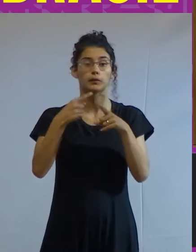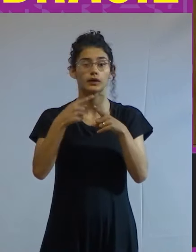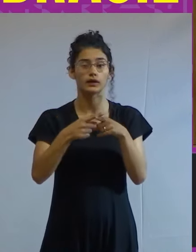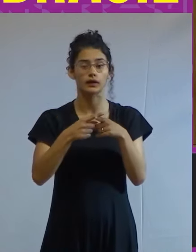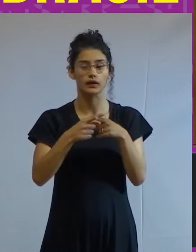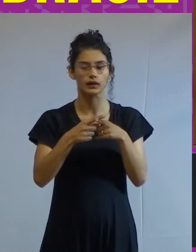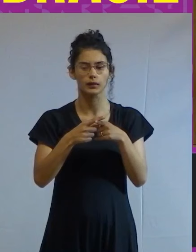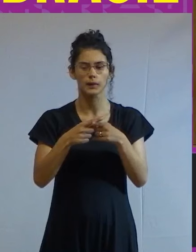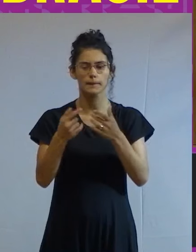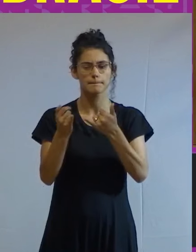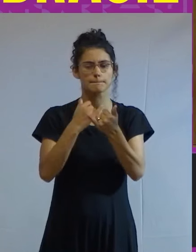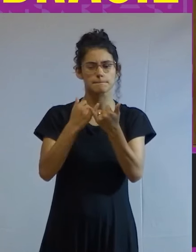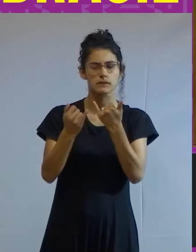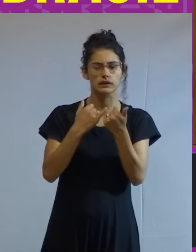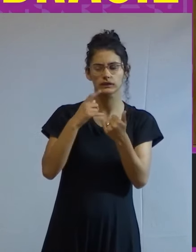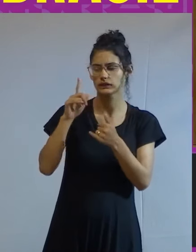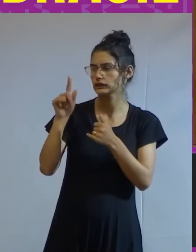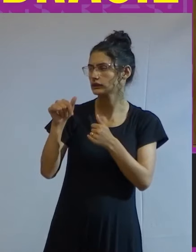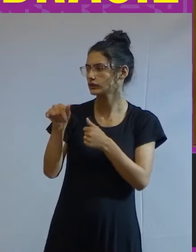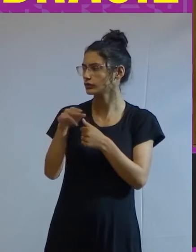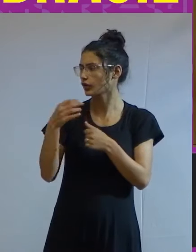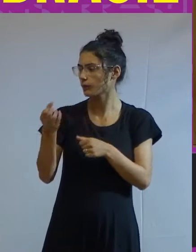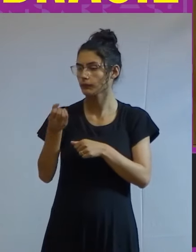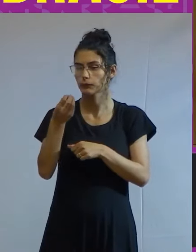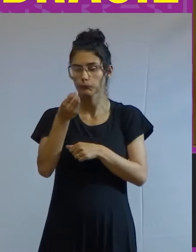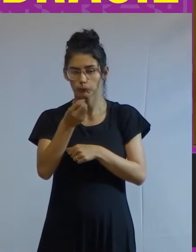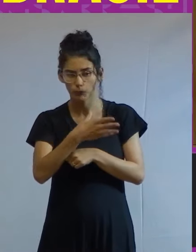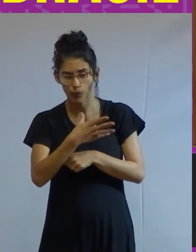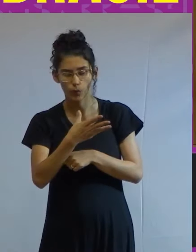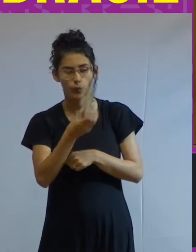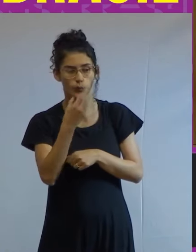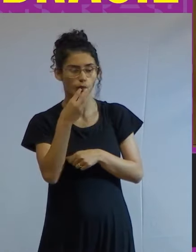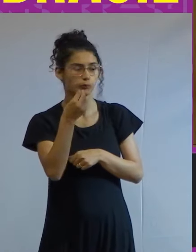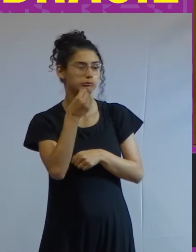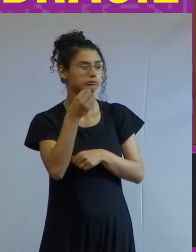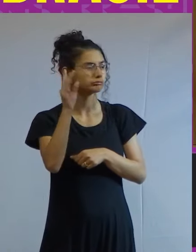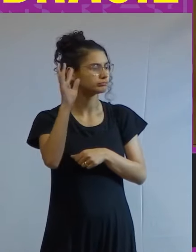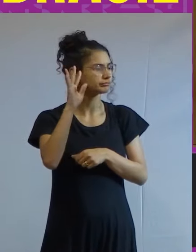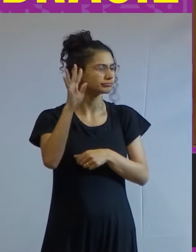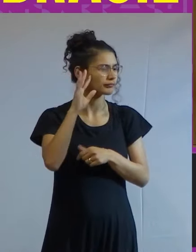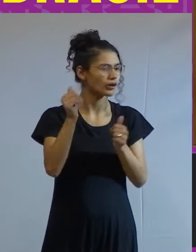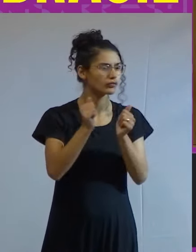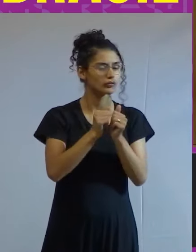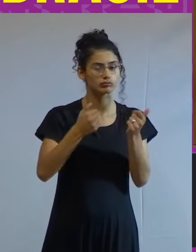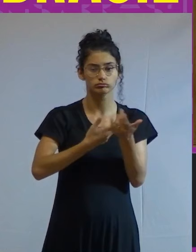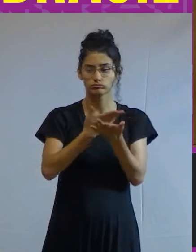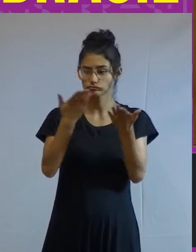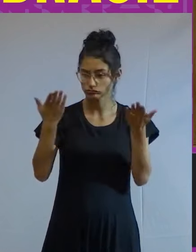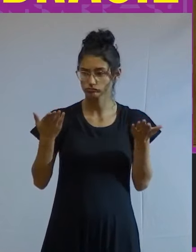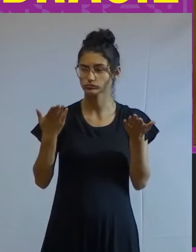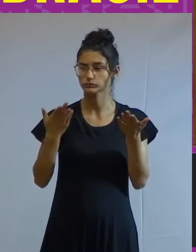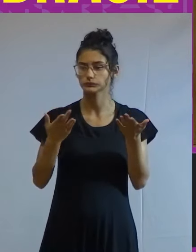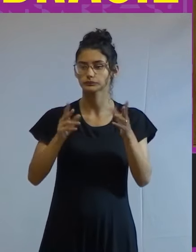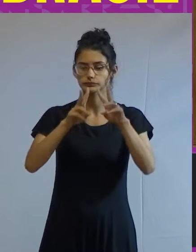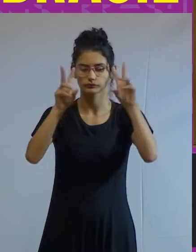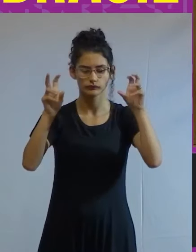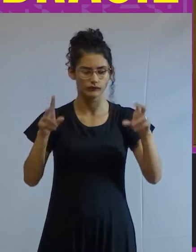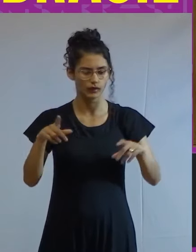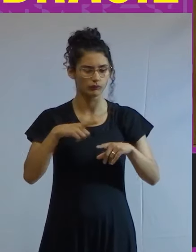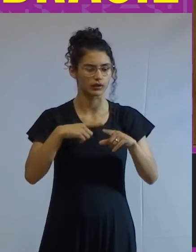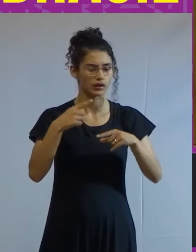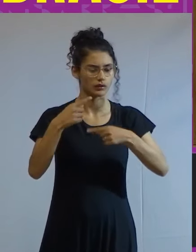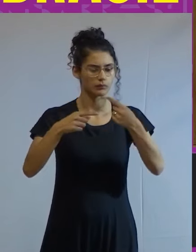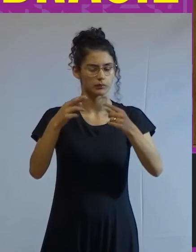num relance, pareceu-me que seria esta uma boa oportunidade de refletir com as senhoras e os senhores sobre um tema